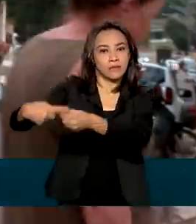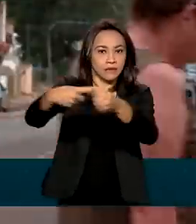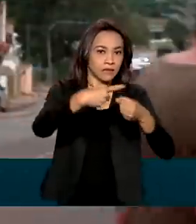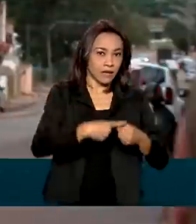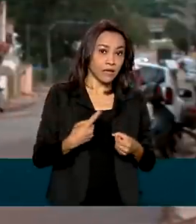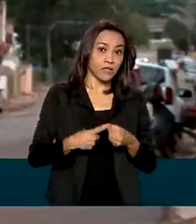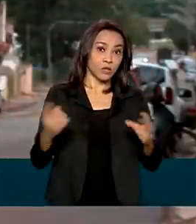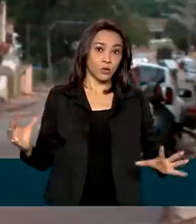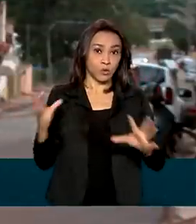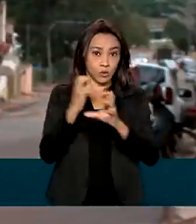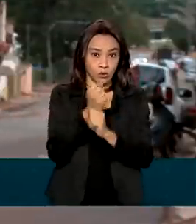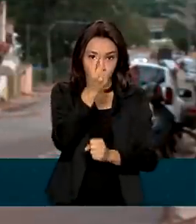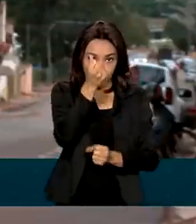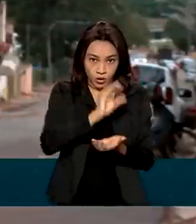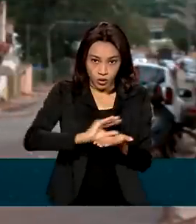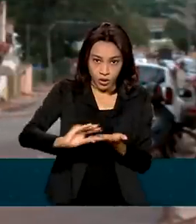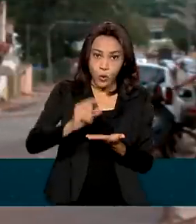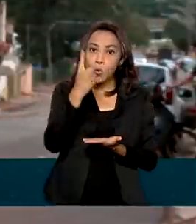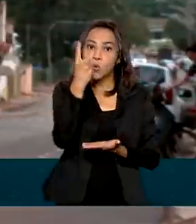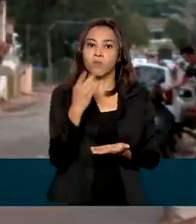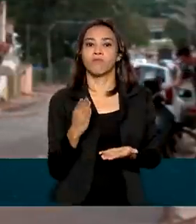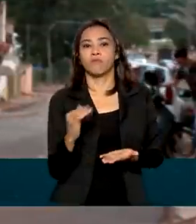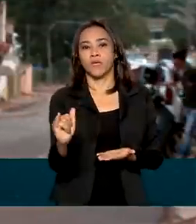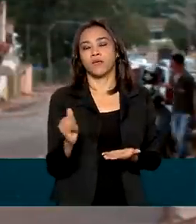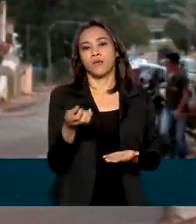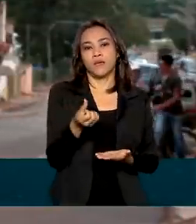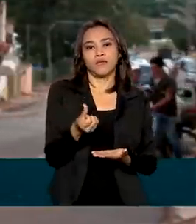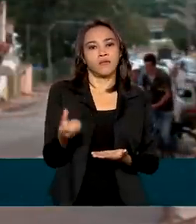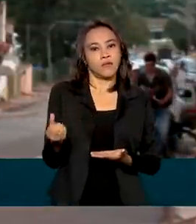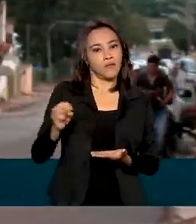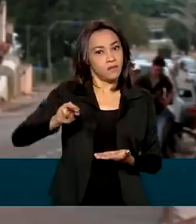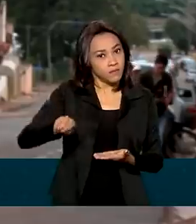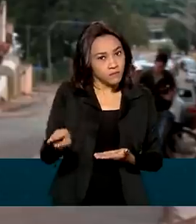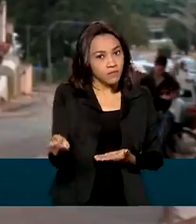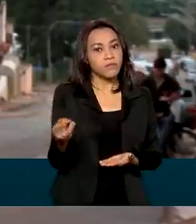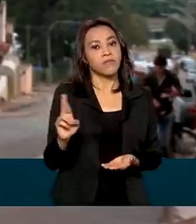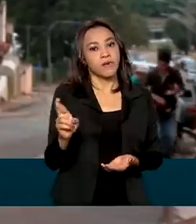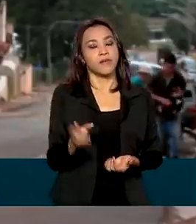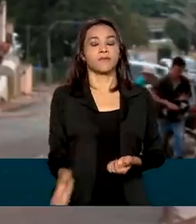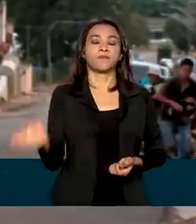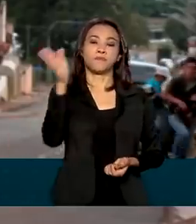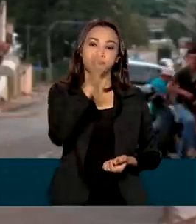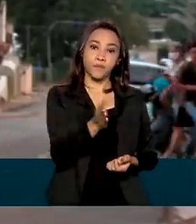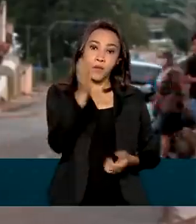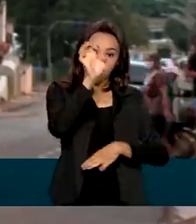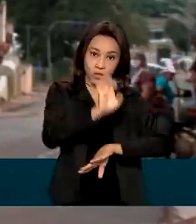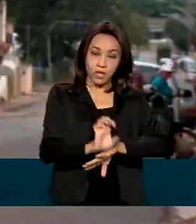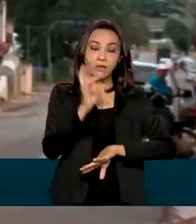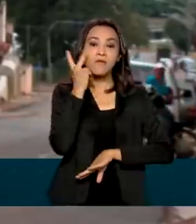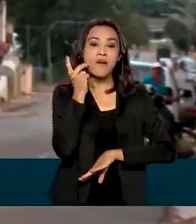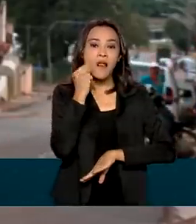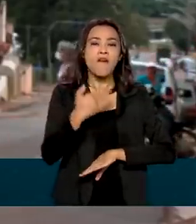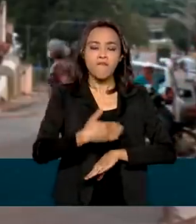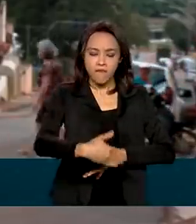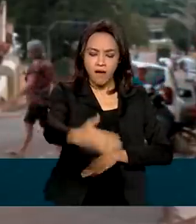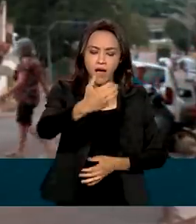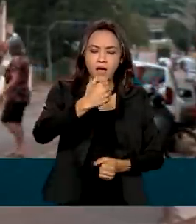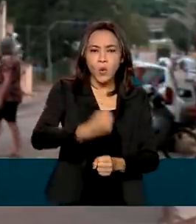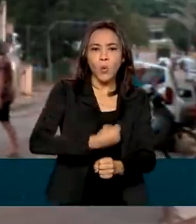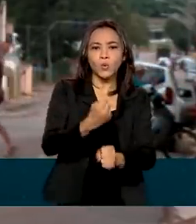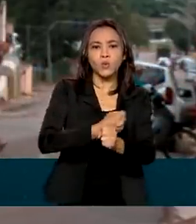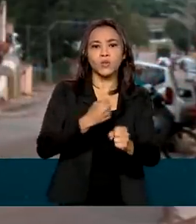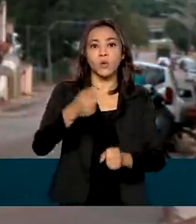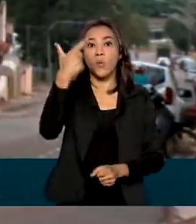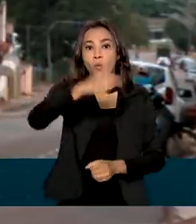investimento total da obra é de 1 bilhão e 600 milhões de reais. No Ceará, será anunciada a construção do ramal do